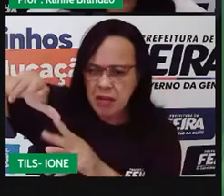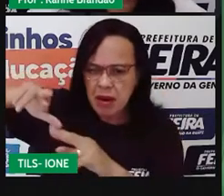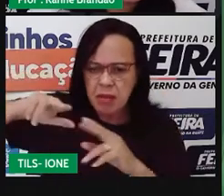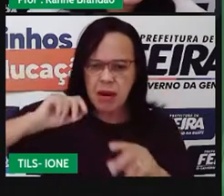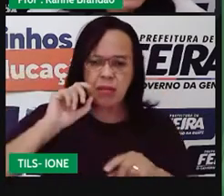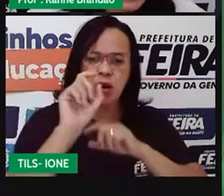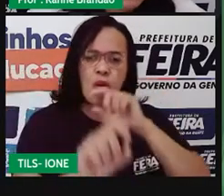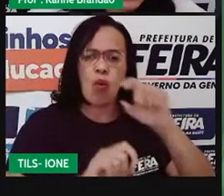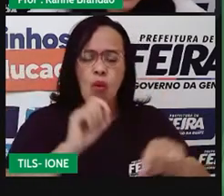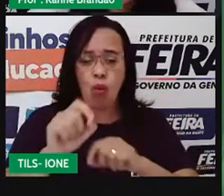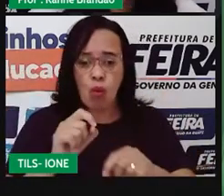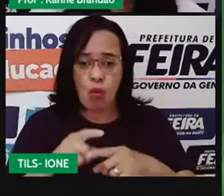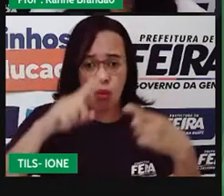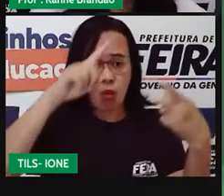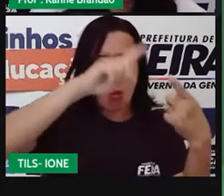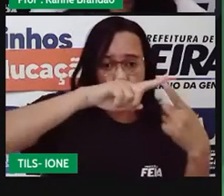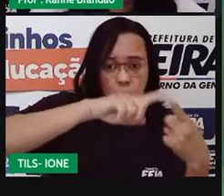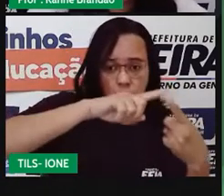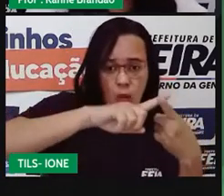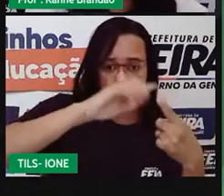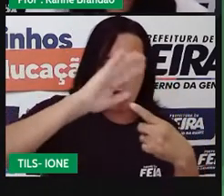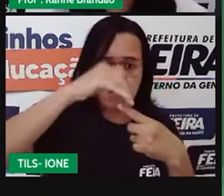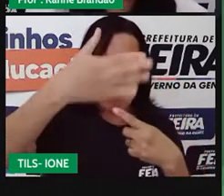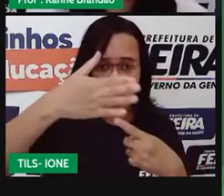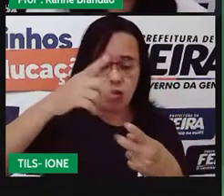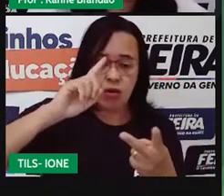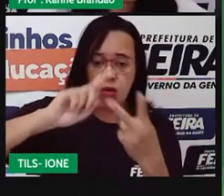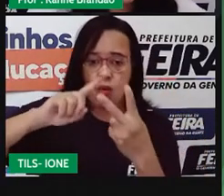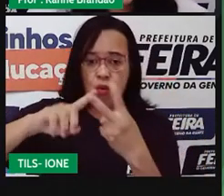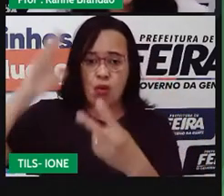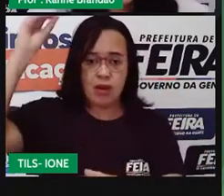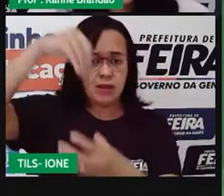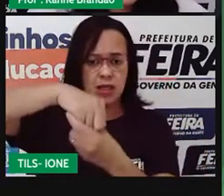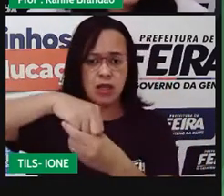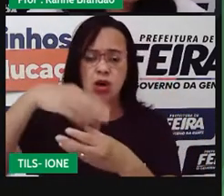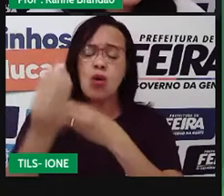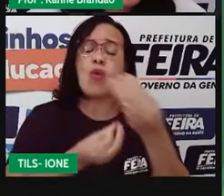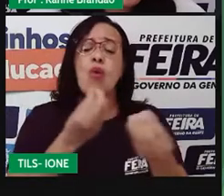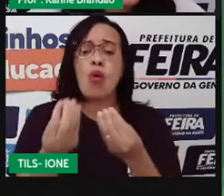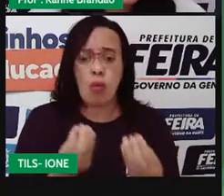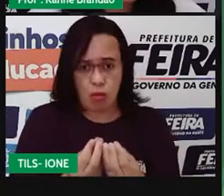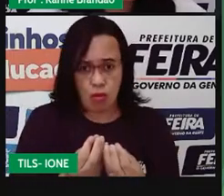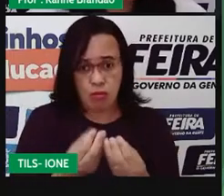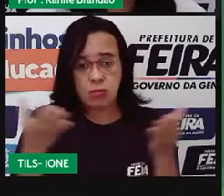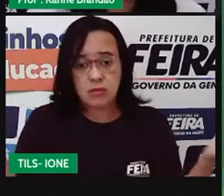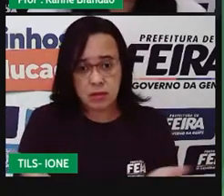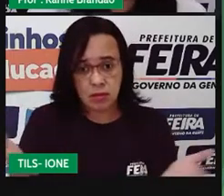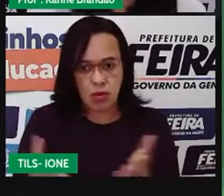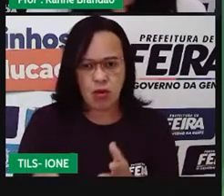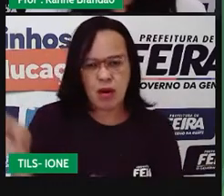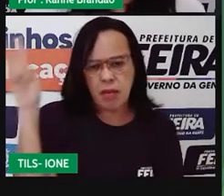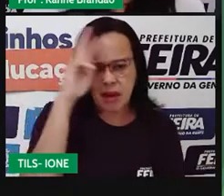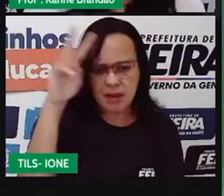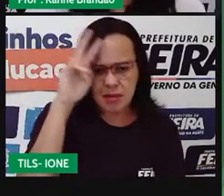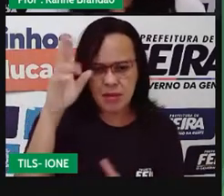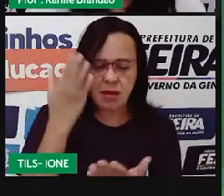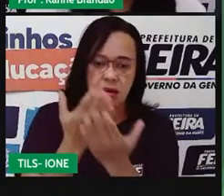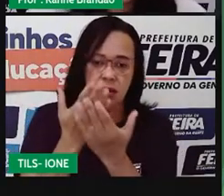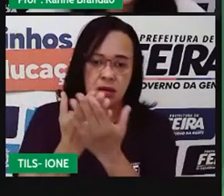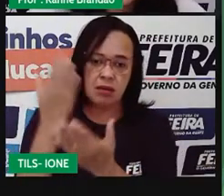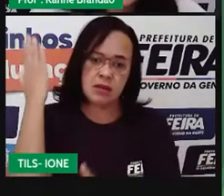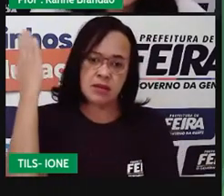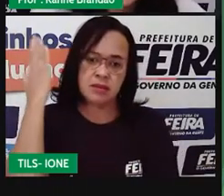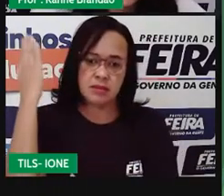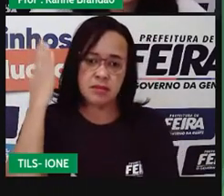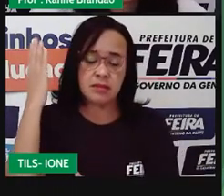interespecíficas. Então, pra gente relembrar um pouquinho as nossas últimas aulas, porque a gente vai